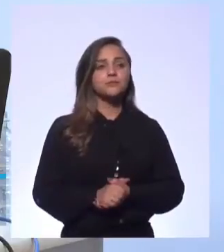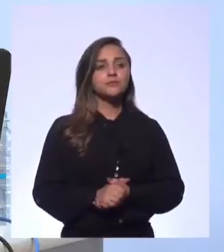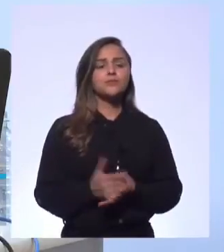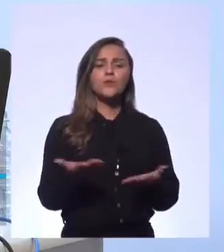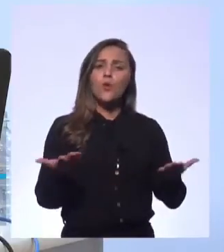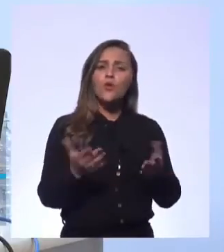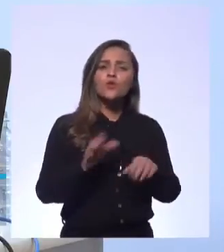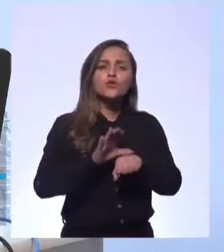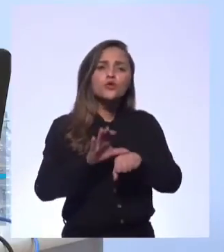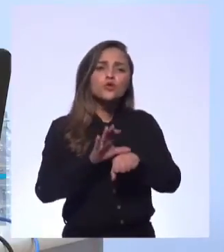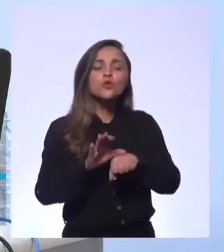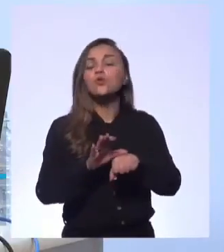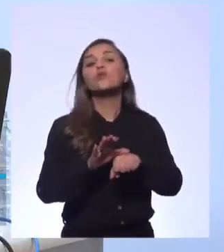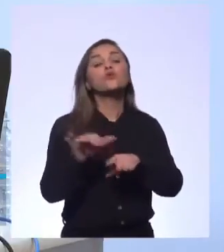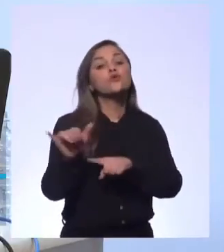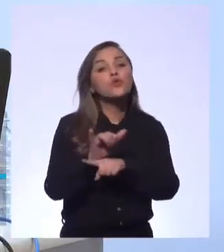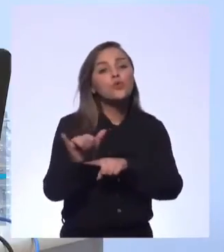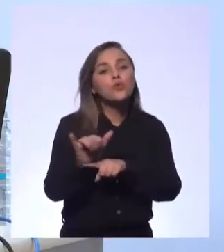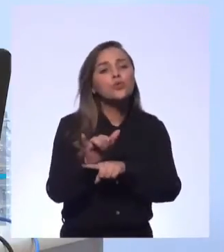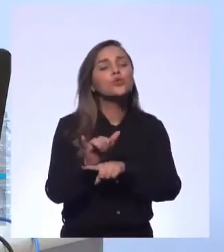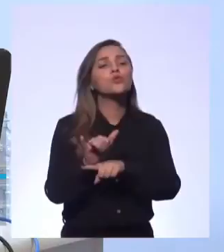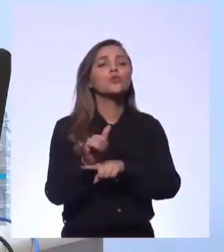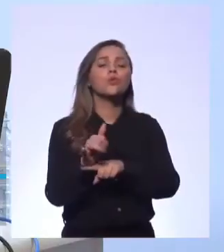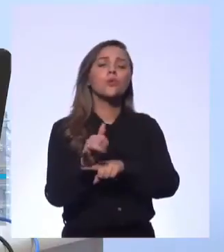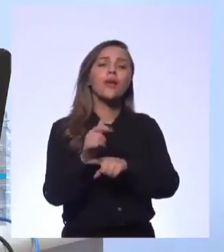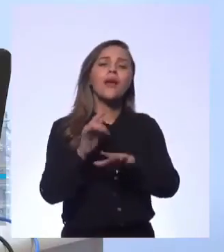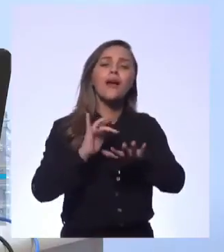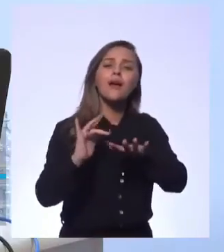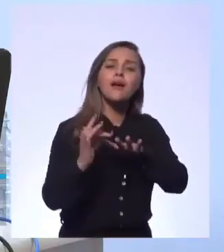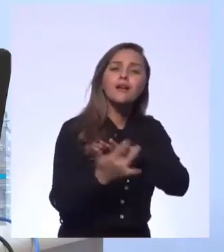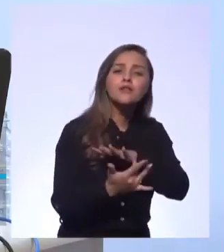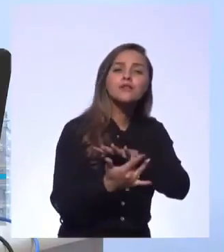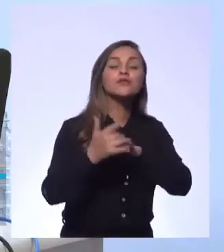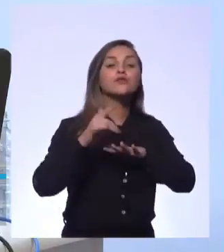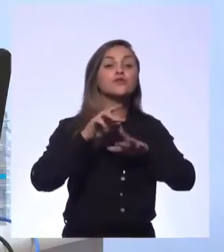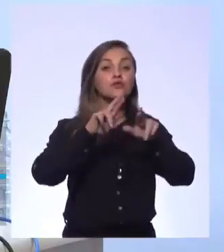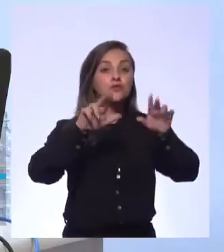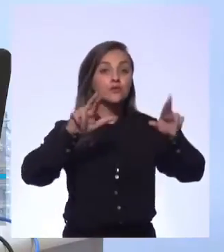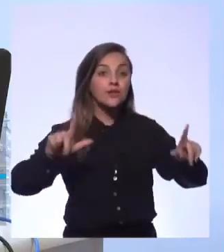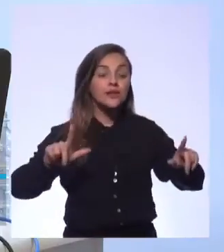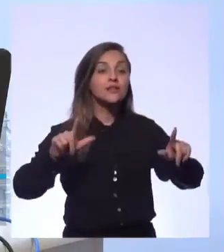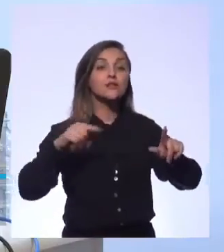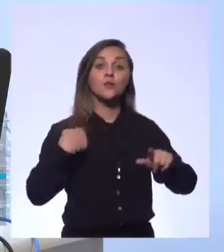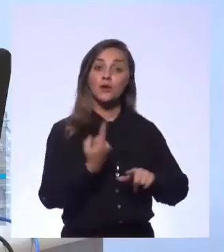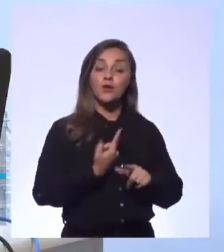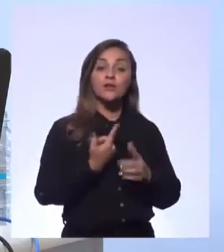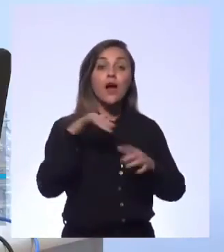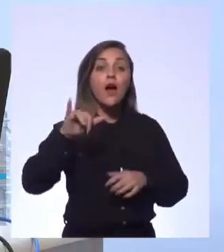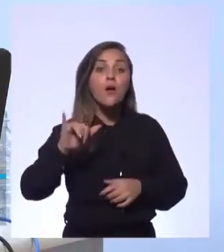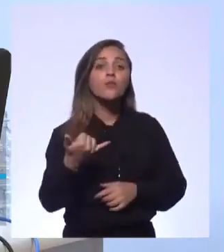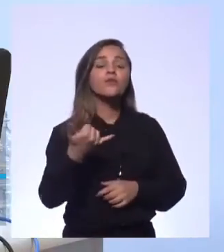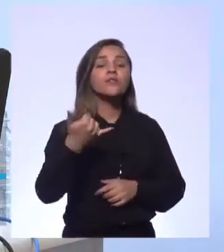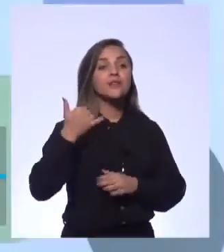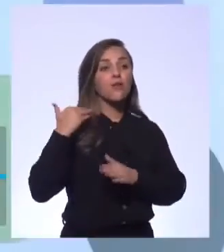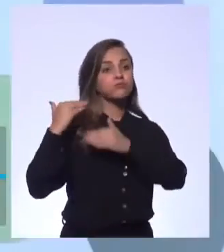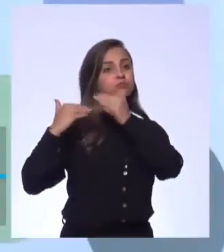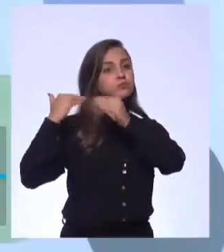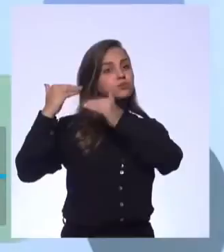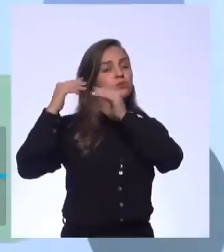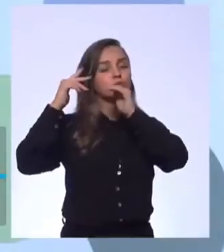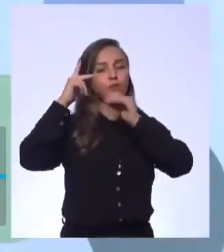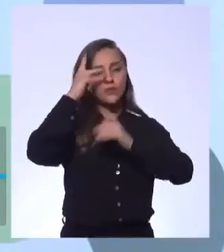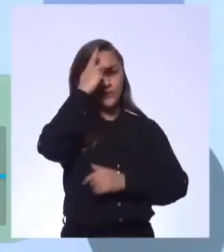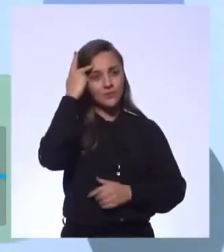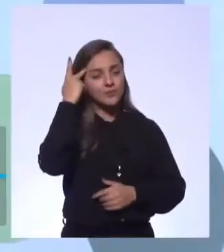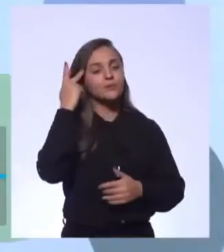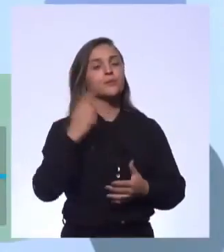cursos dentro do YouTube e outras plataformas estão aí, para a gente desenvolver como pessoa. Ah, mas eu divido com